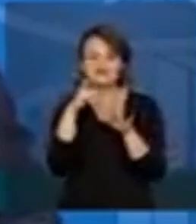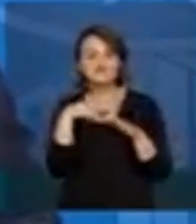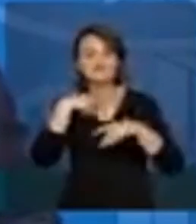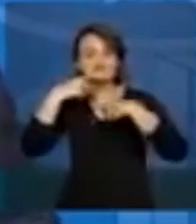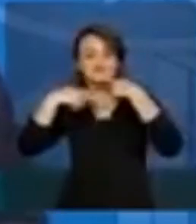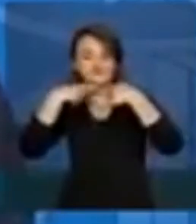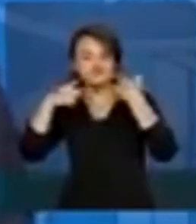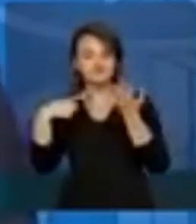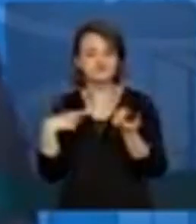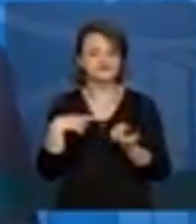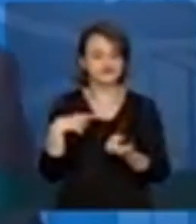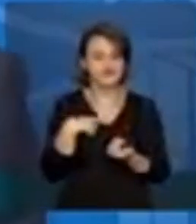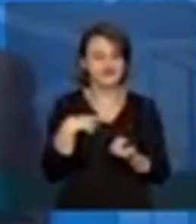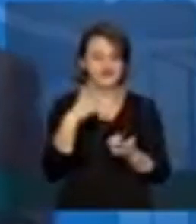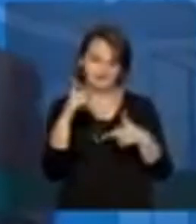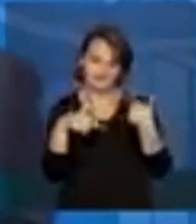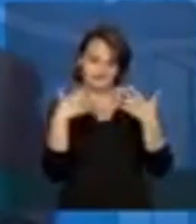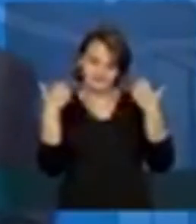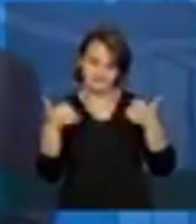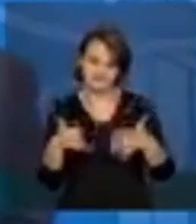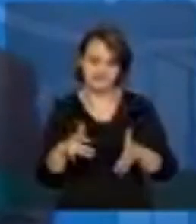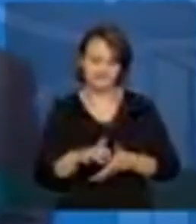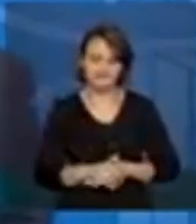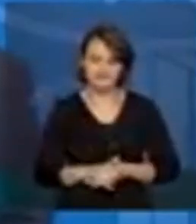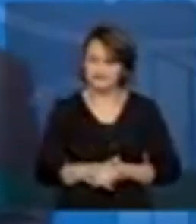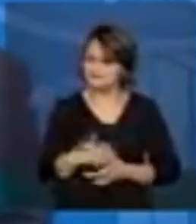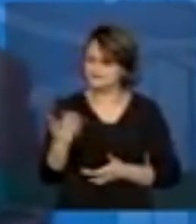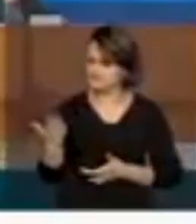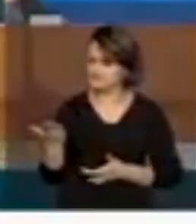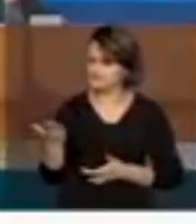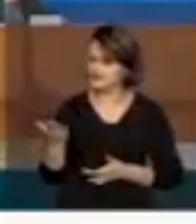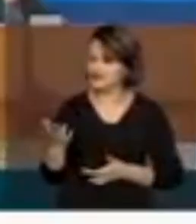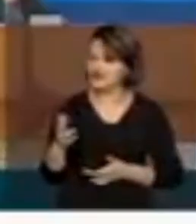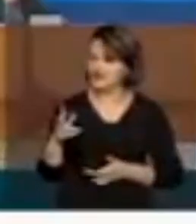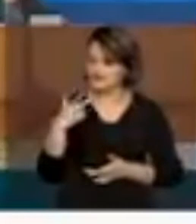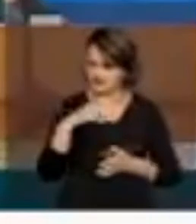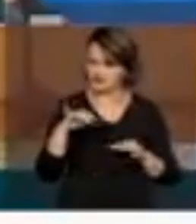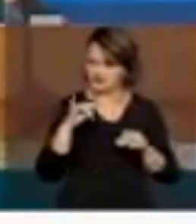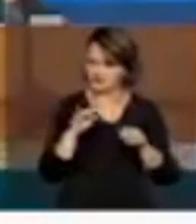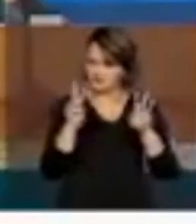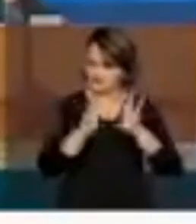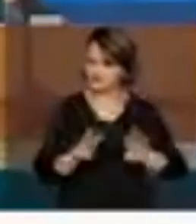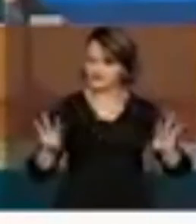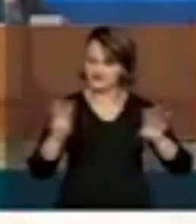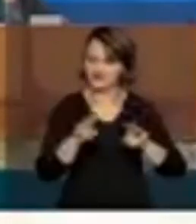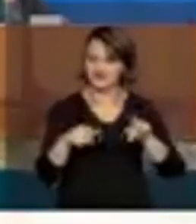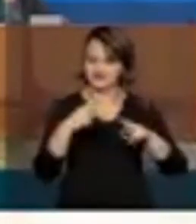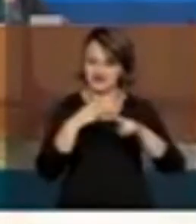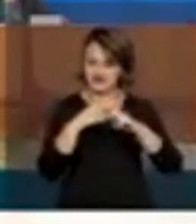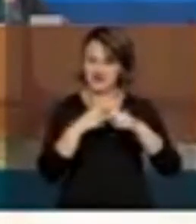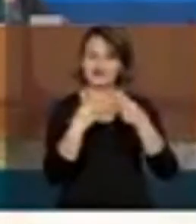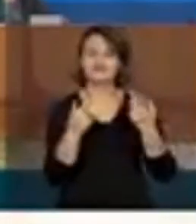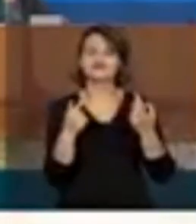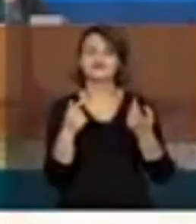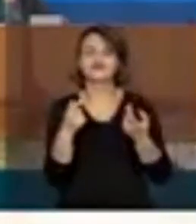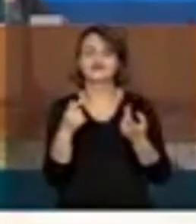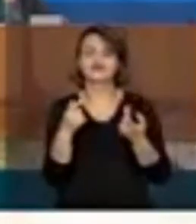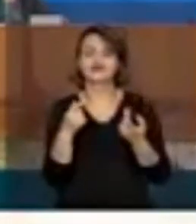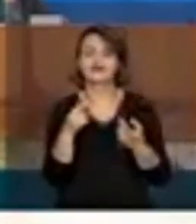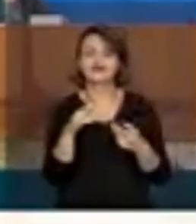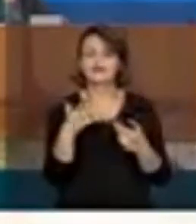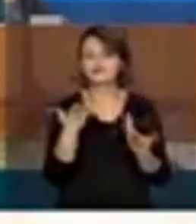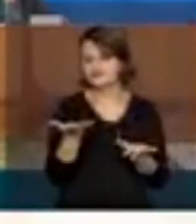qualquer dúvida, a gente tira depois. E, Paulo, a gente tem tudo isso no site da Caixa Econômica Federal, ou seja,